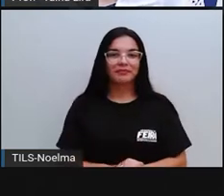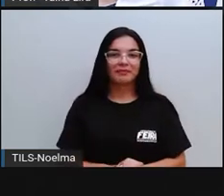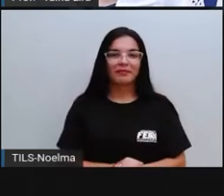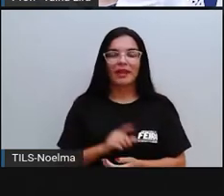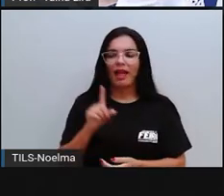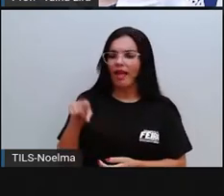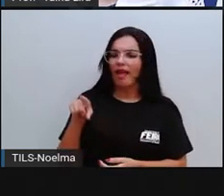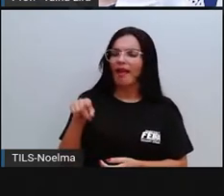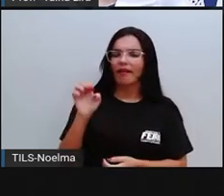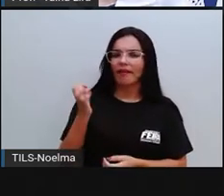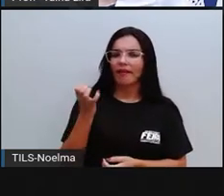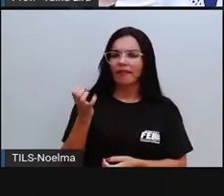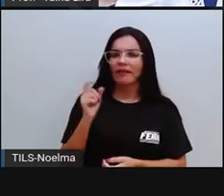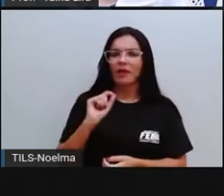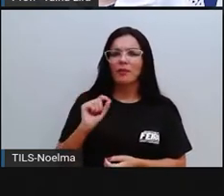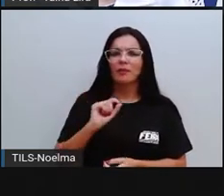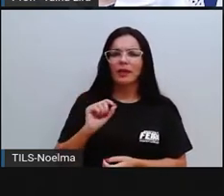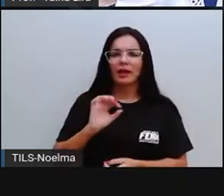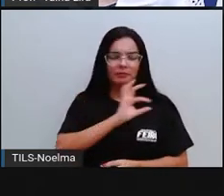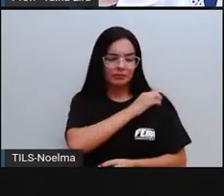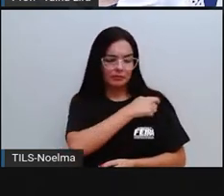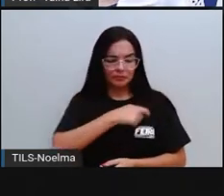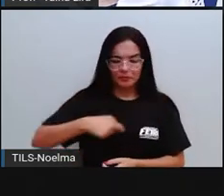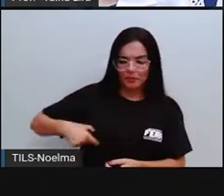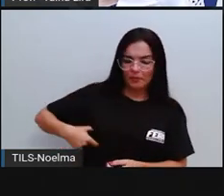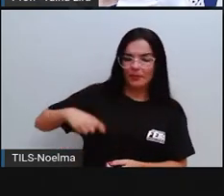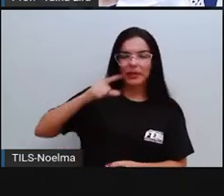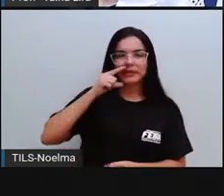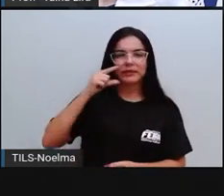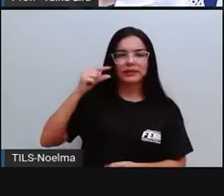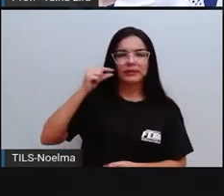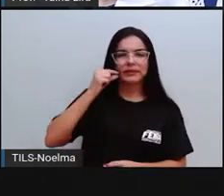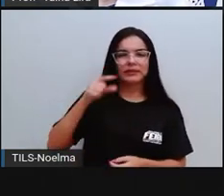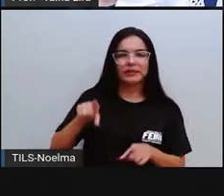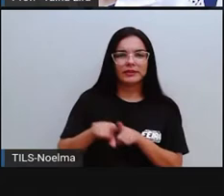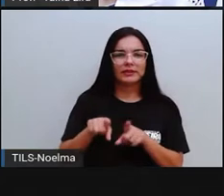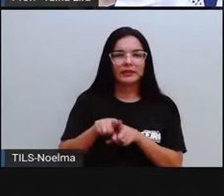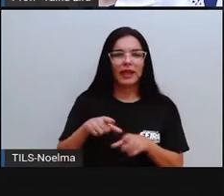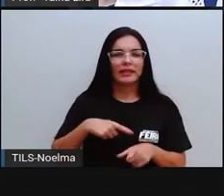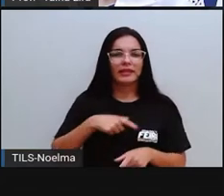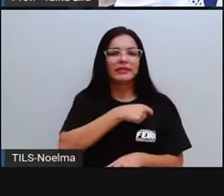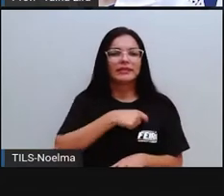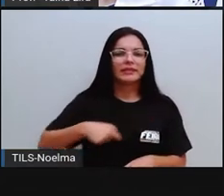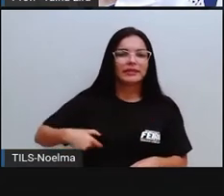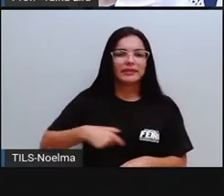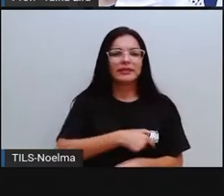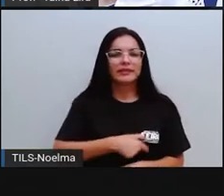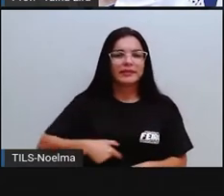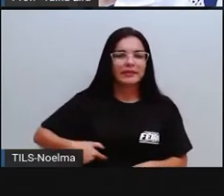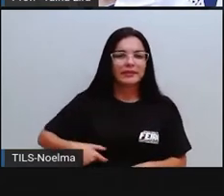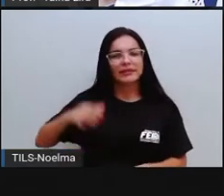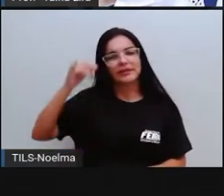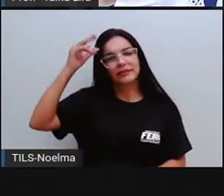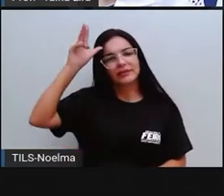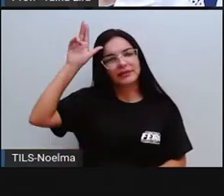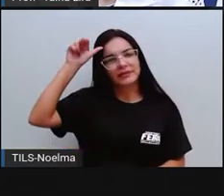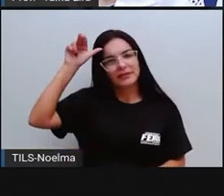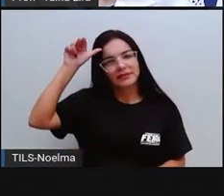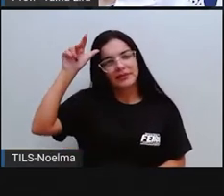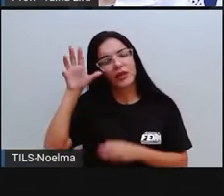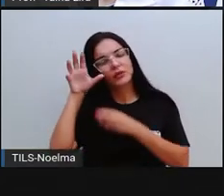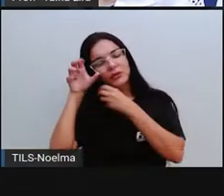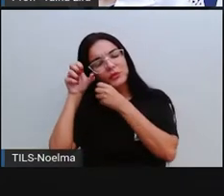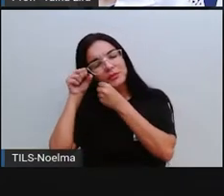Ela quer um tigre pintado no chão. Quer ter muitas zebras dormindo no seu colchão. Olha lá.